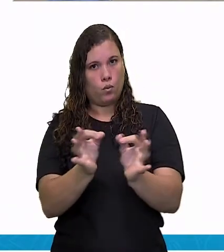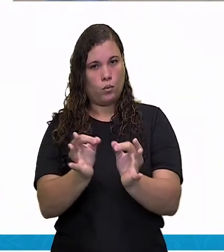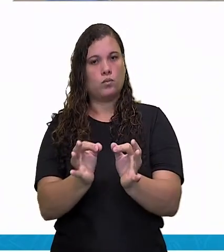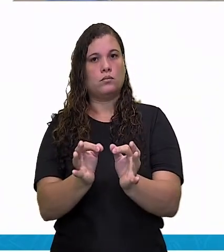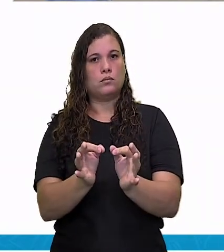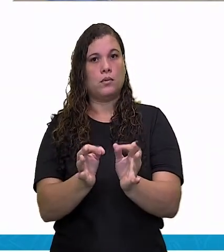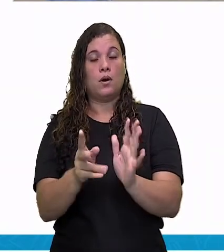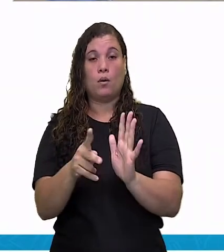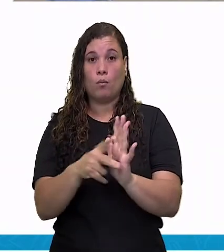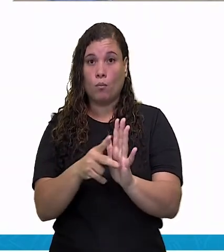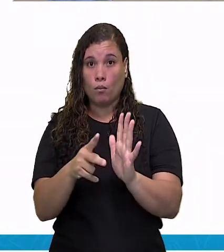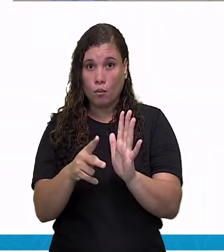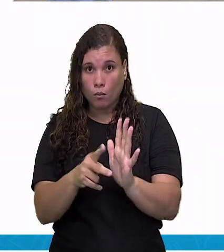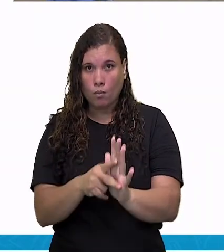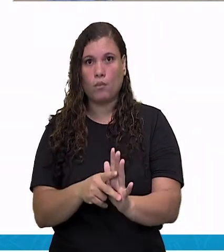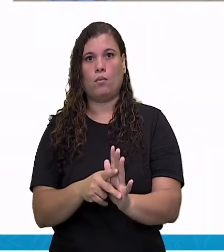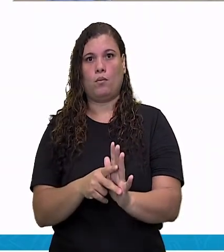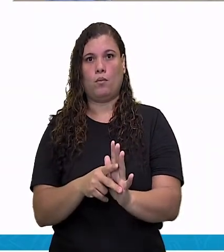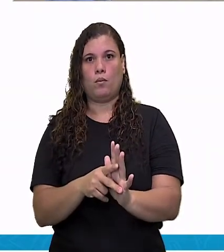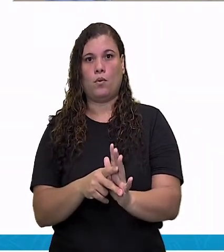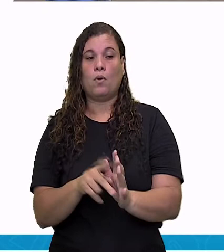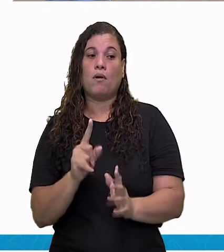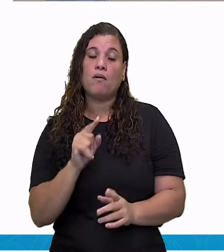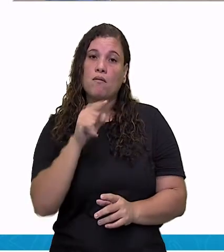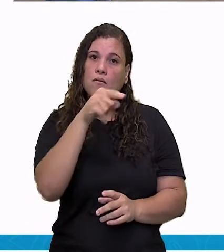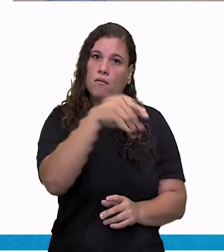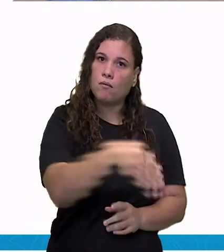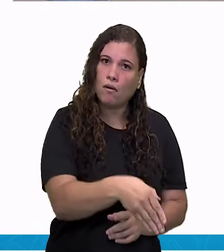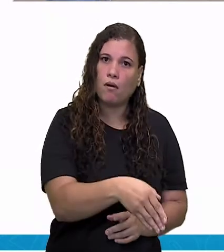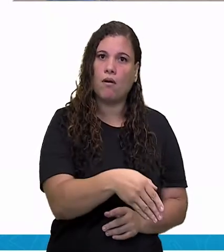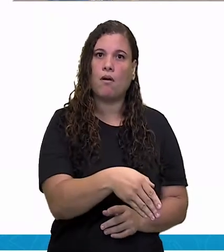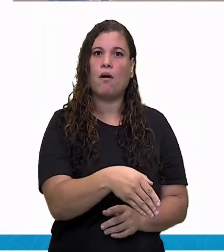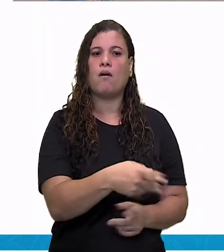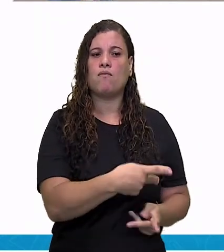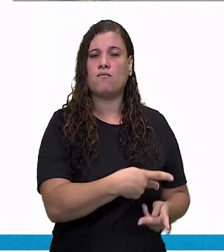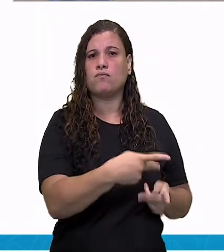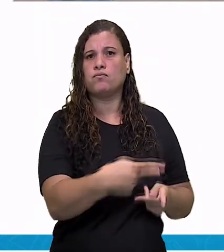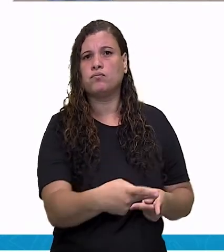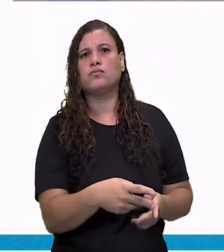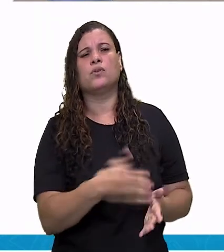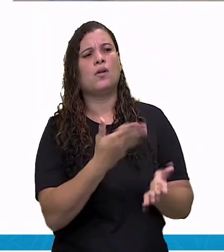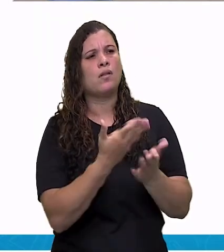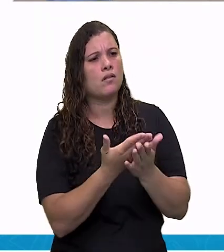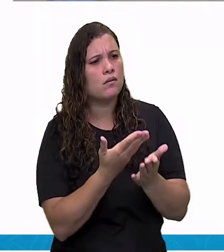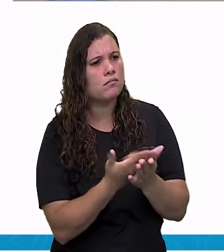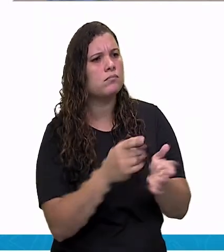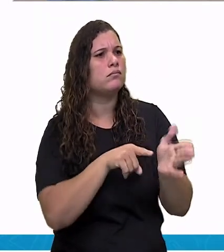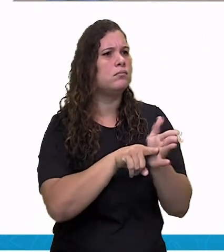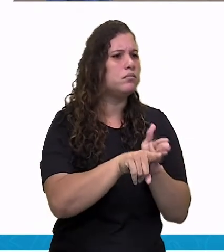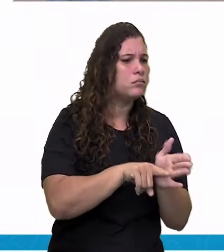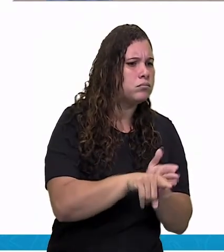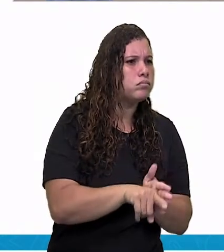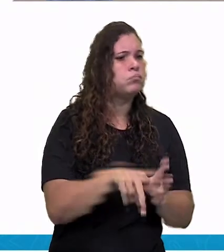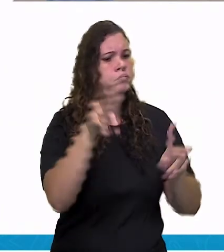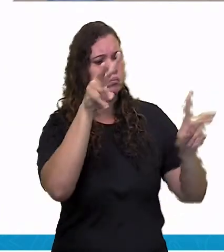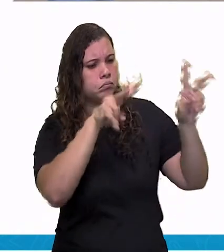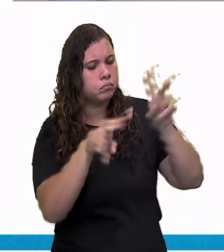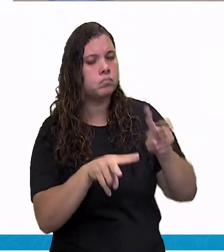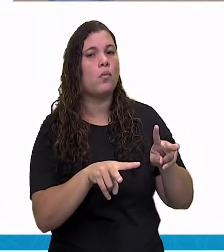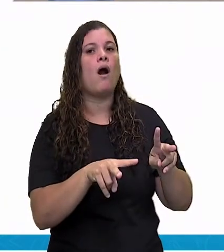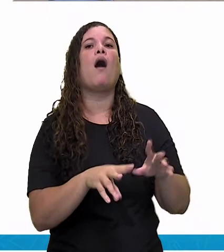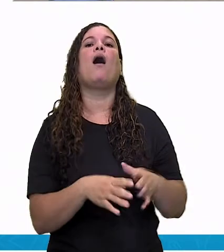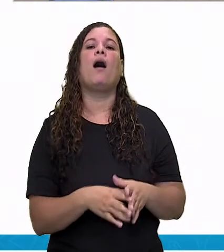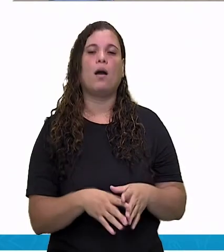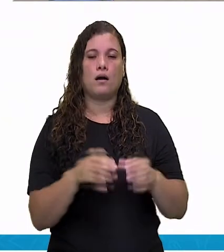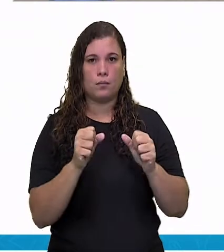quais são os patrimônios históricos da nossa cidade ou do nosso país. Isso é muito importante. Já